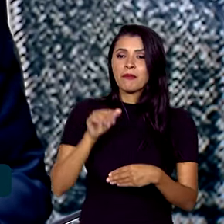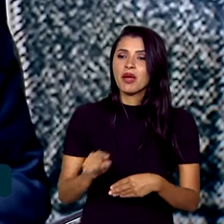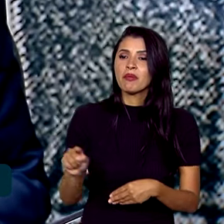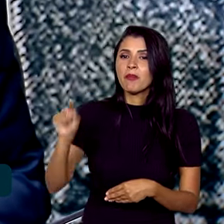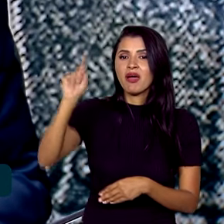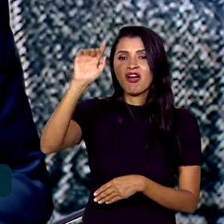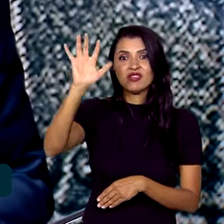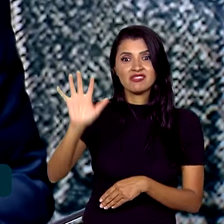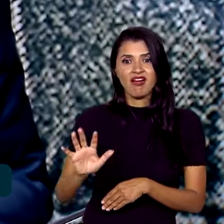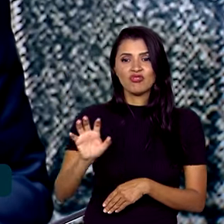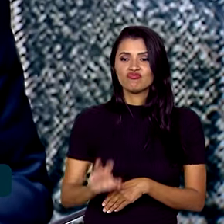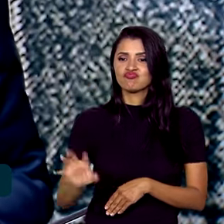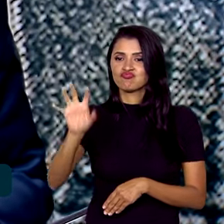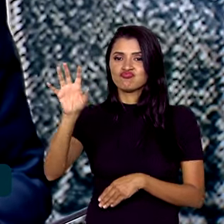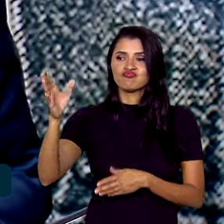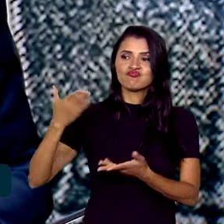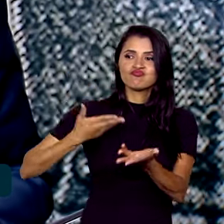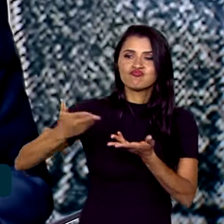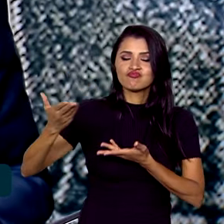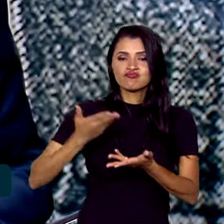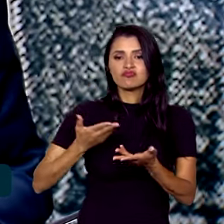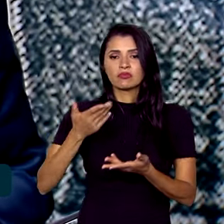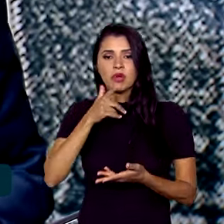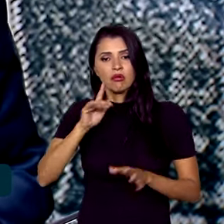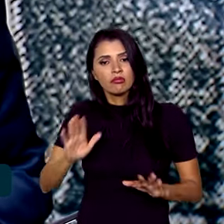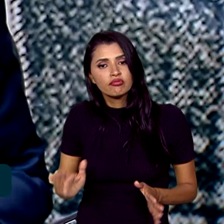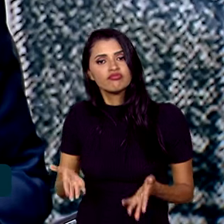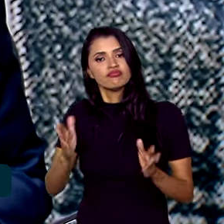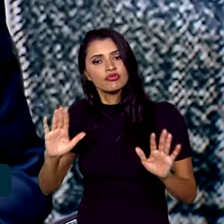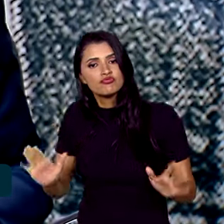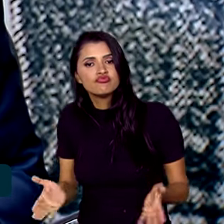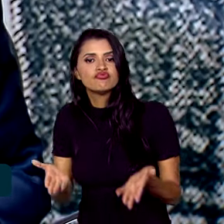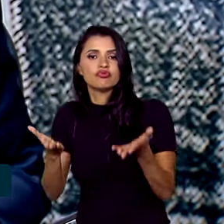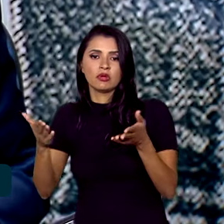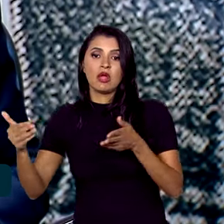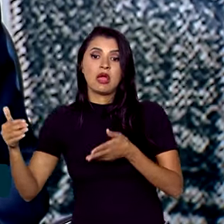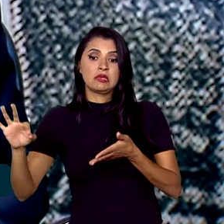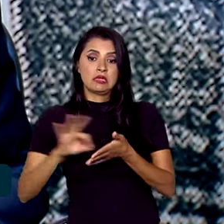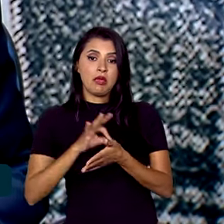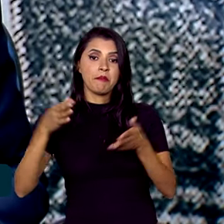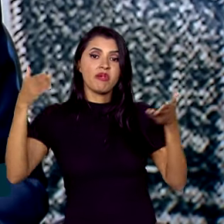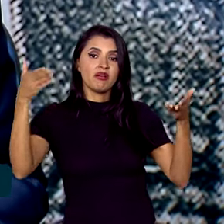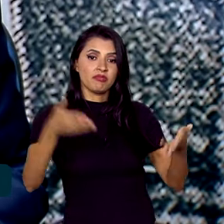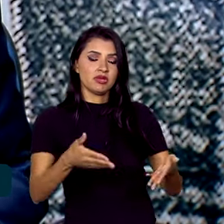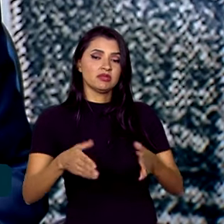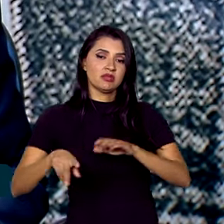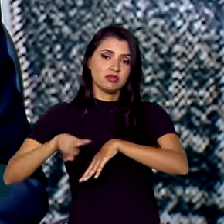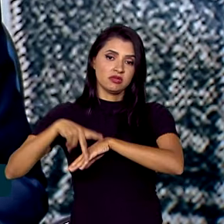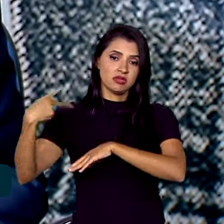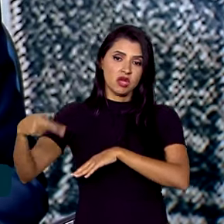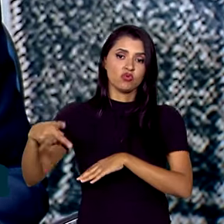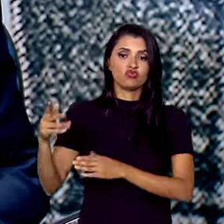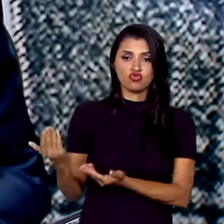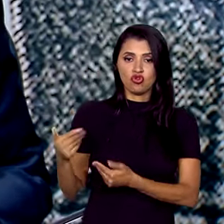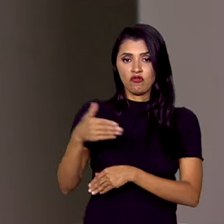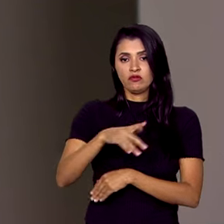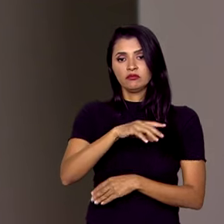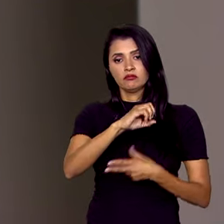com os estados, para a gente estimular a participação dos alunos no Enem.